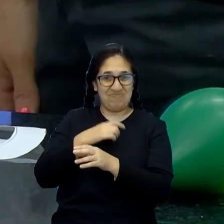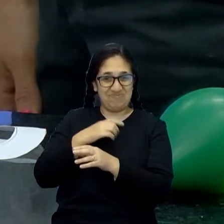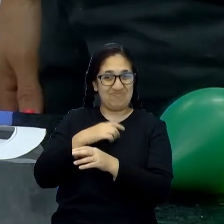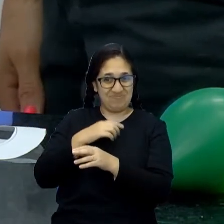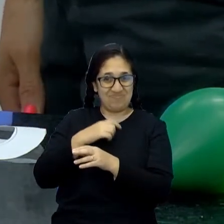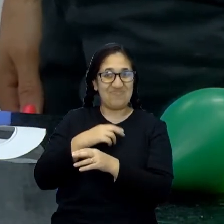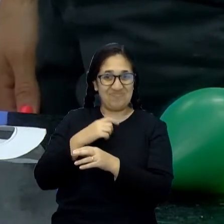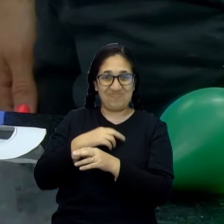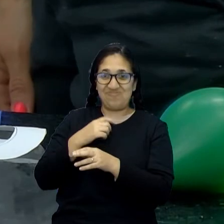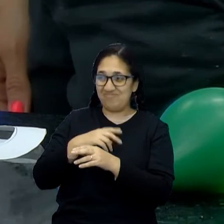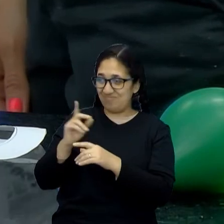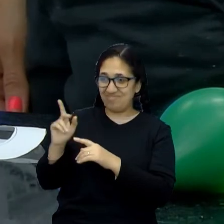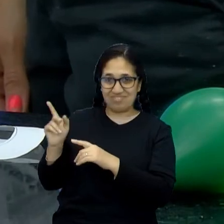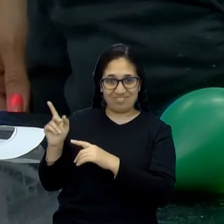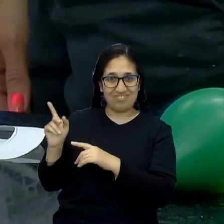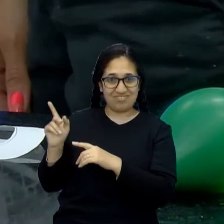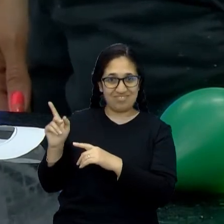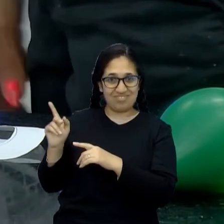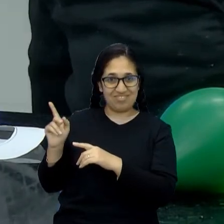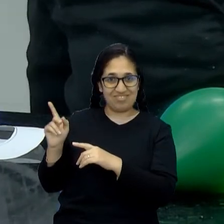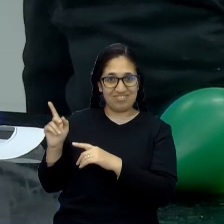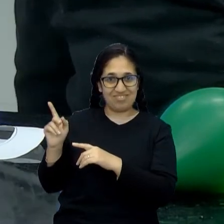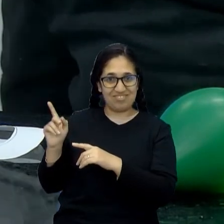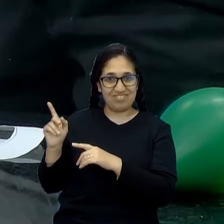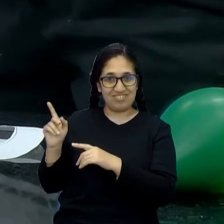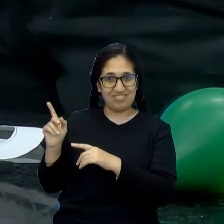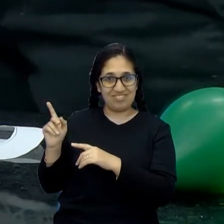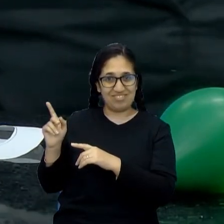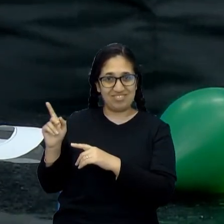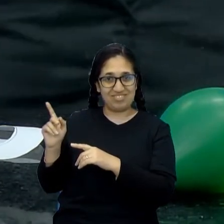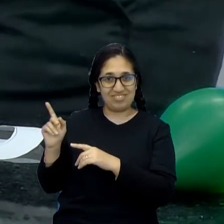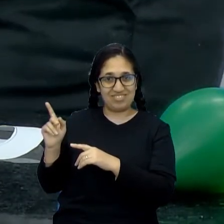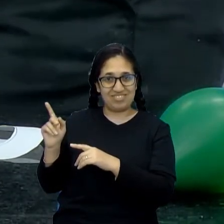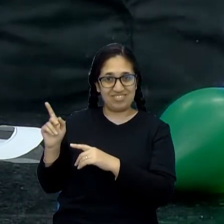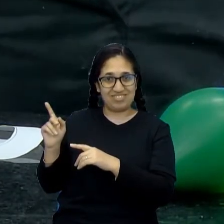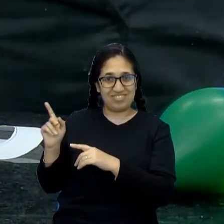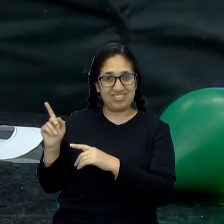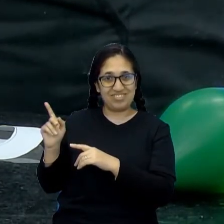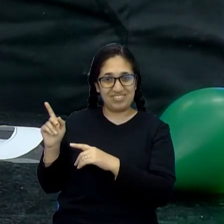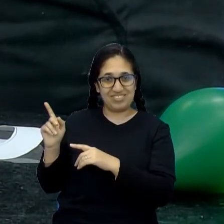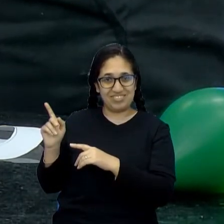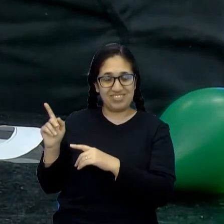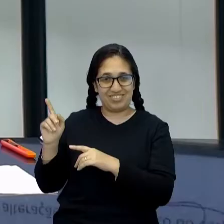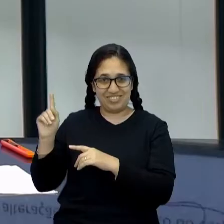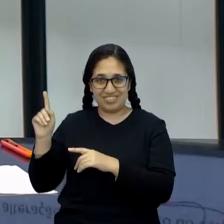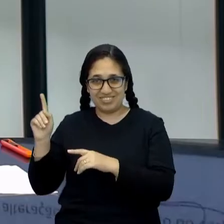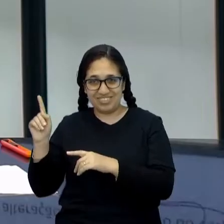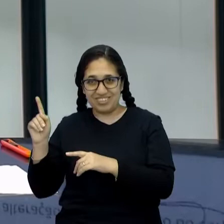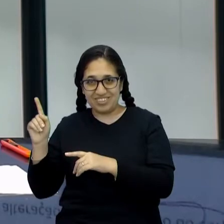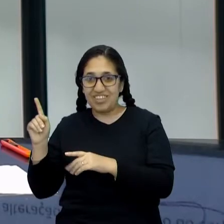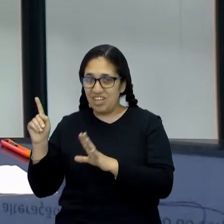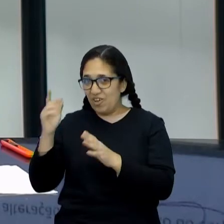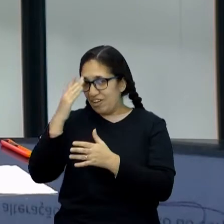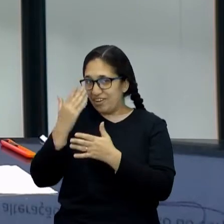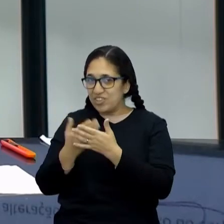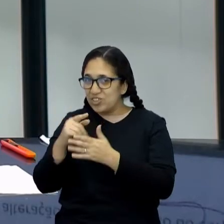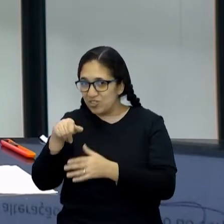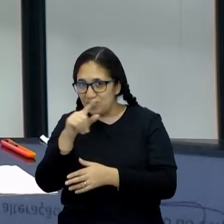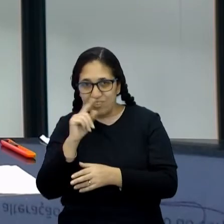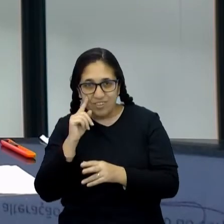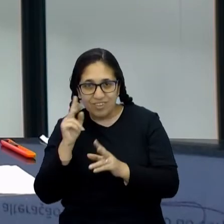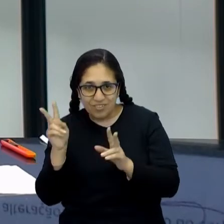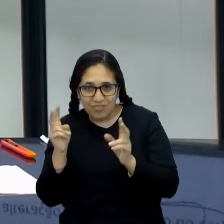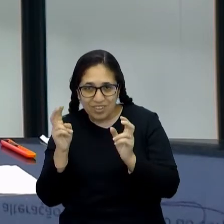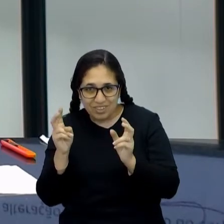Desse negócio explodir. Eu trouxe mais bexigas aqui pra mostrar. Ó, eu acredito que vocês estejam